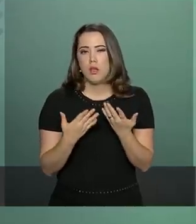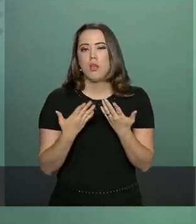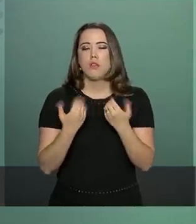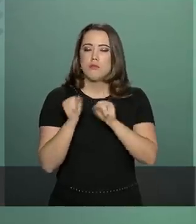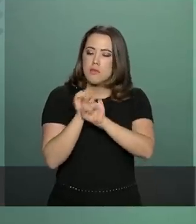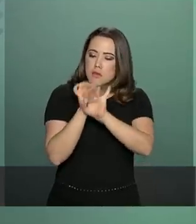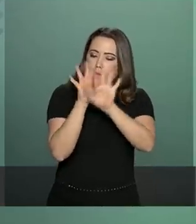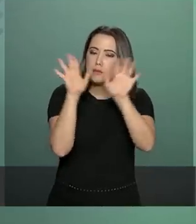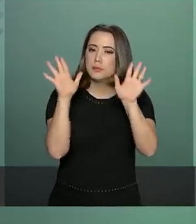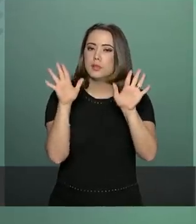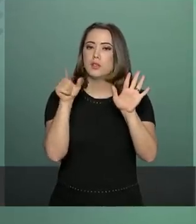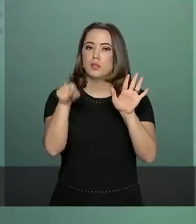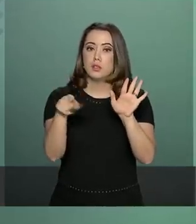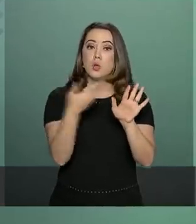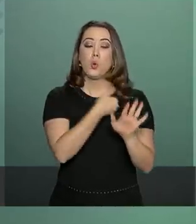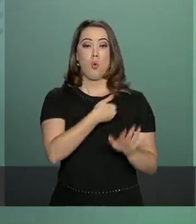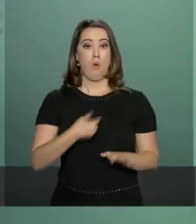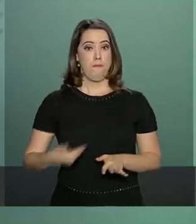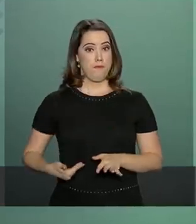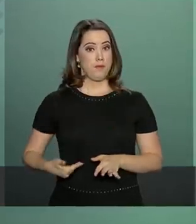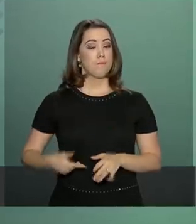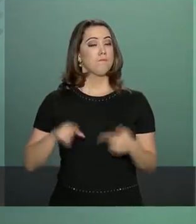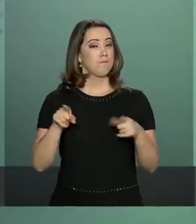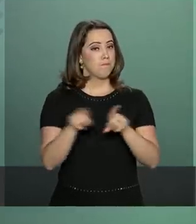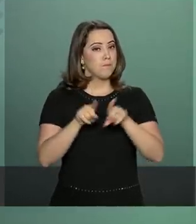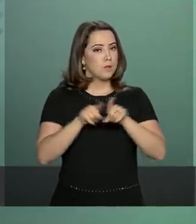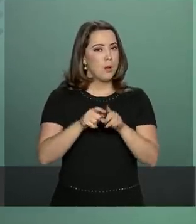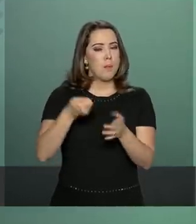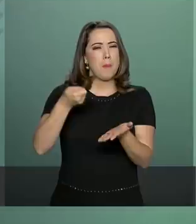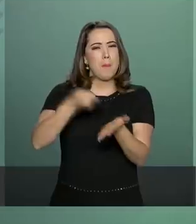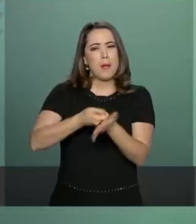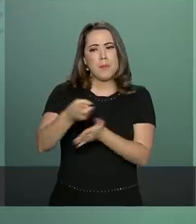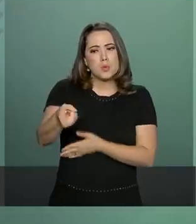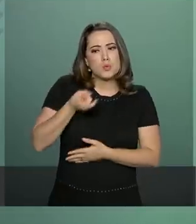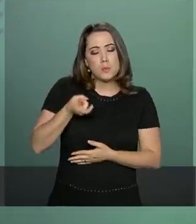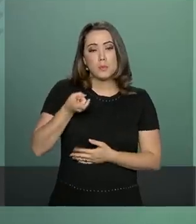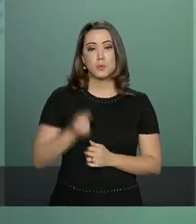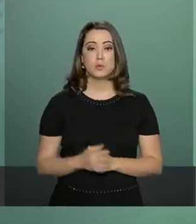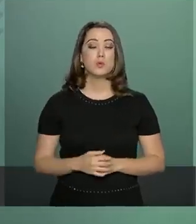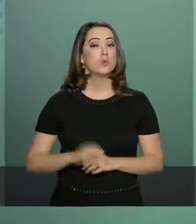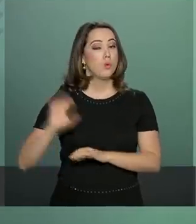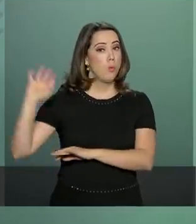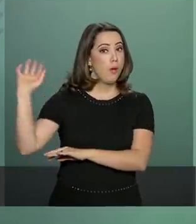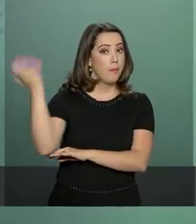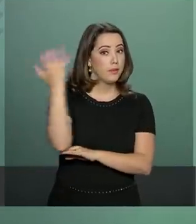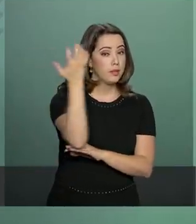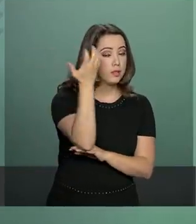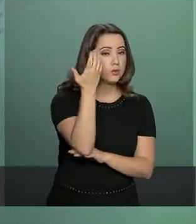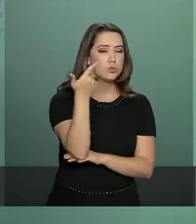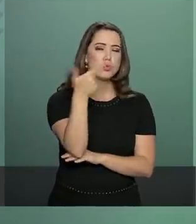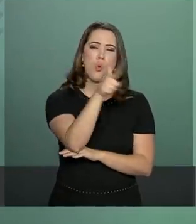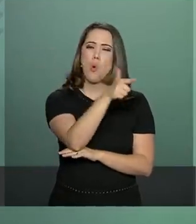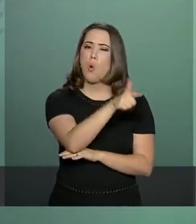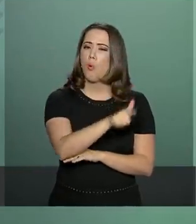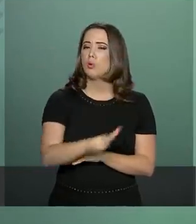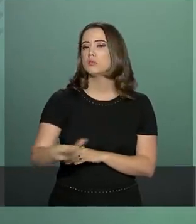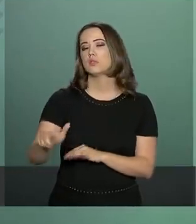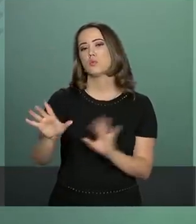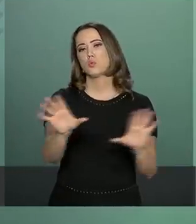transparência, governança, tributação, meio ambiente e outras.